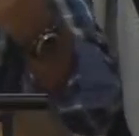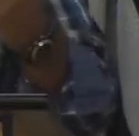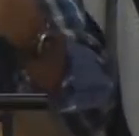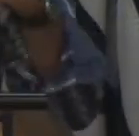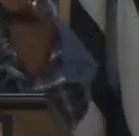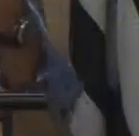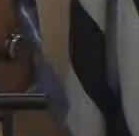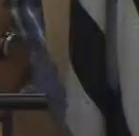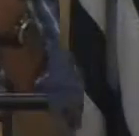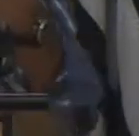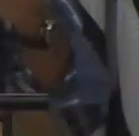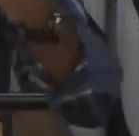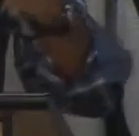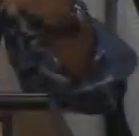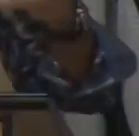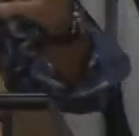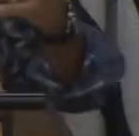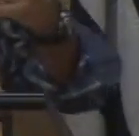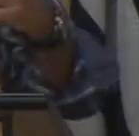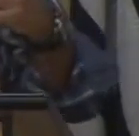por algumas ações